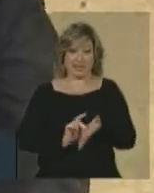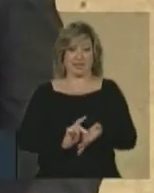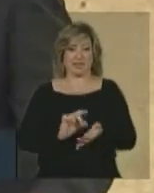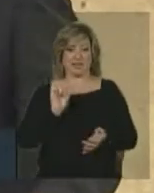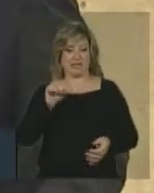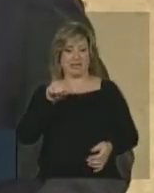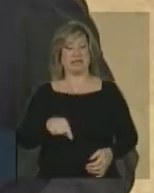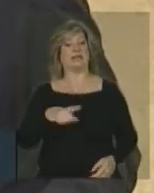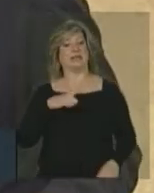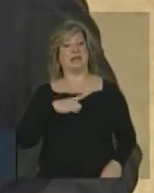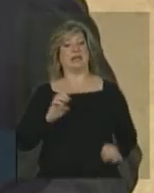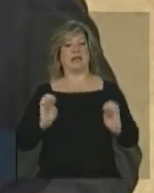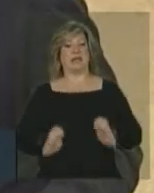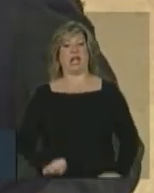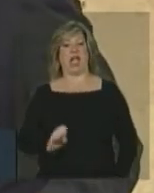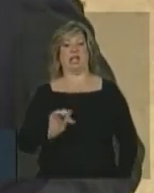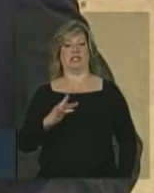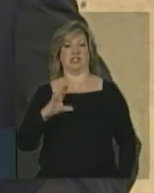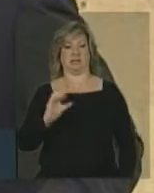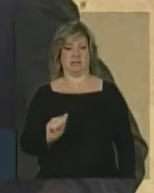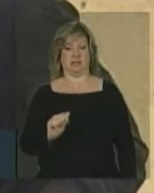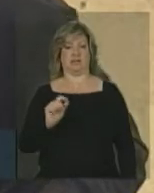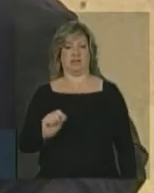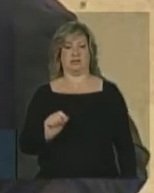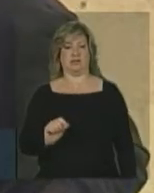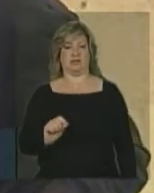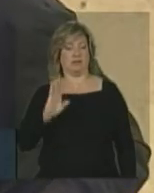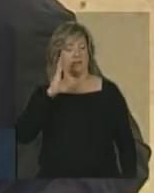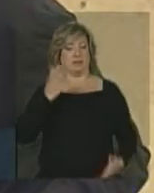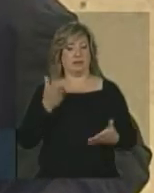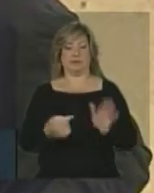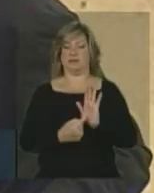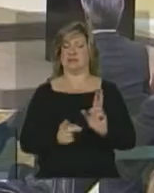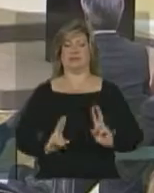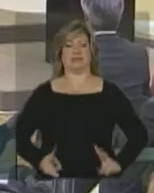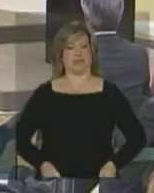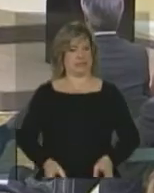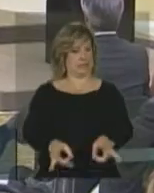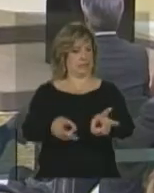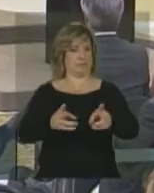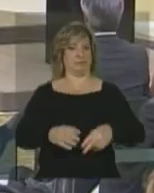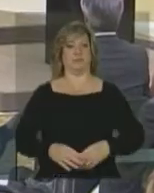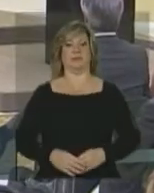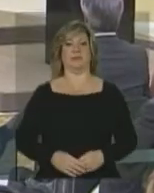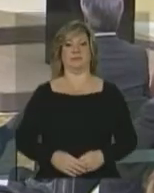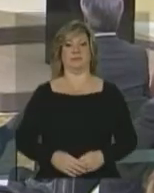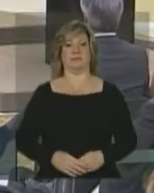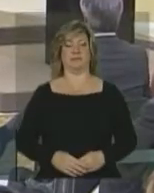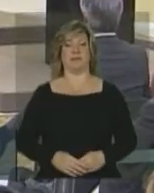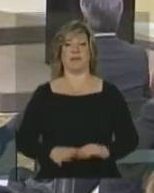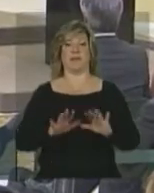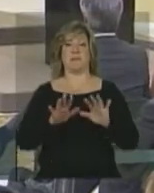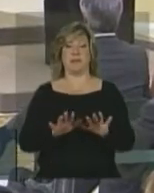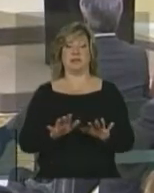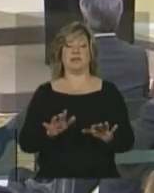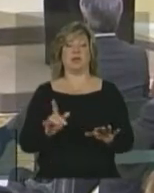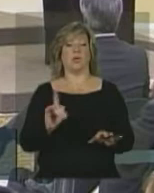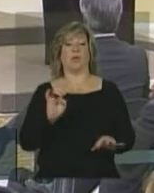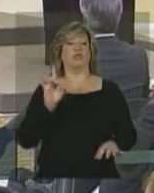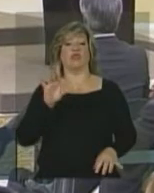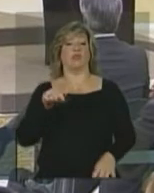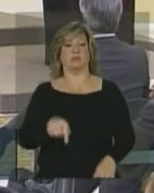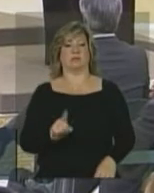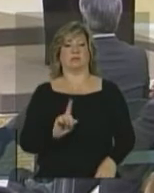componente ético que, se e por si, se justifica, sempre, permanentemente. Mas não bastasse isso,